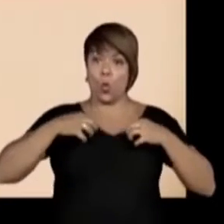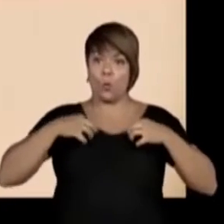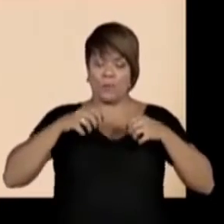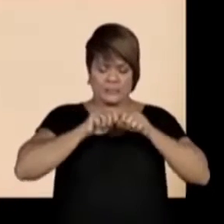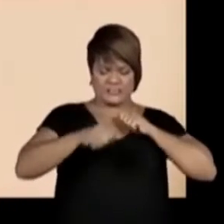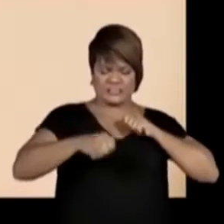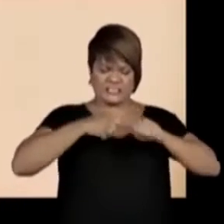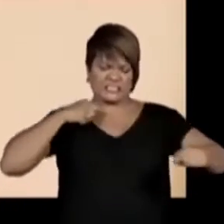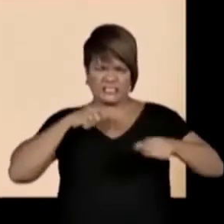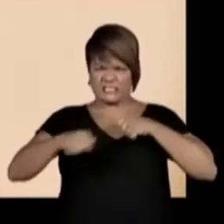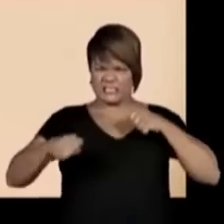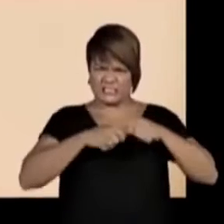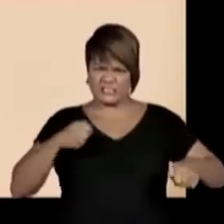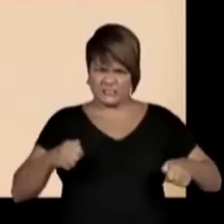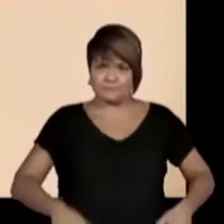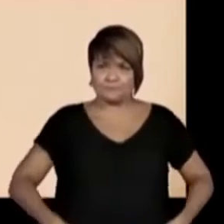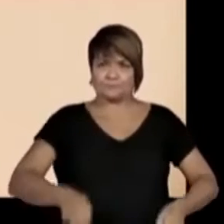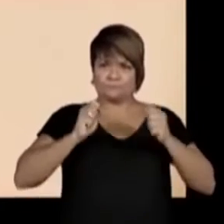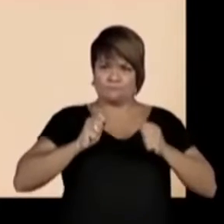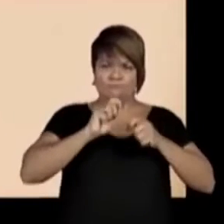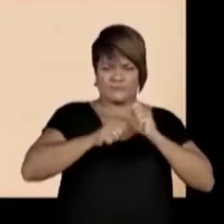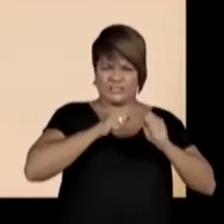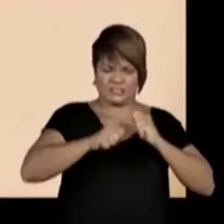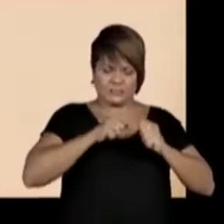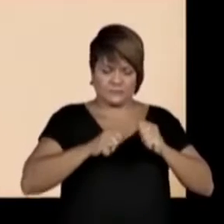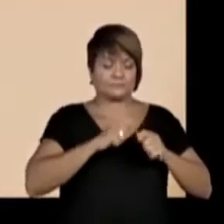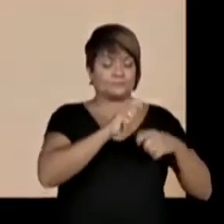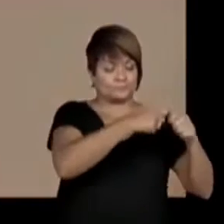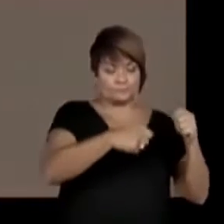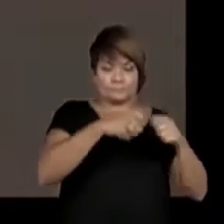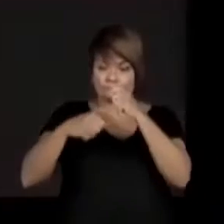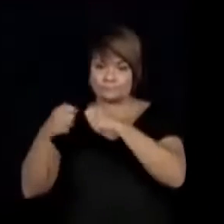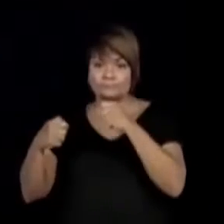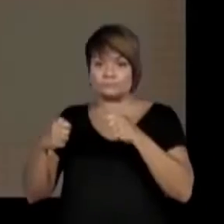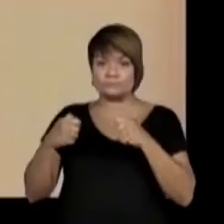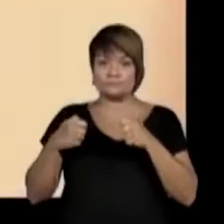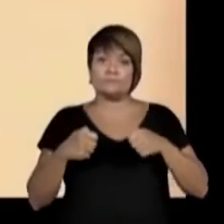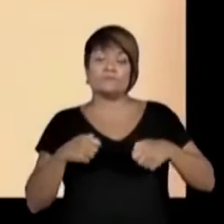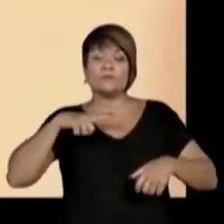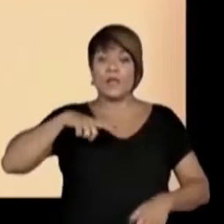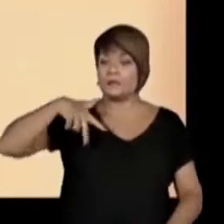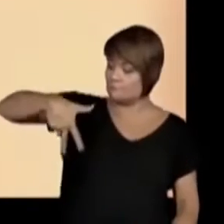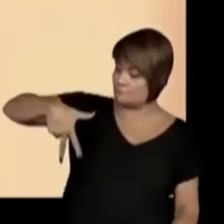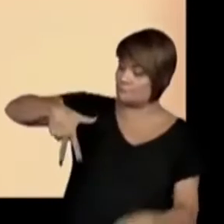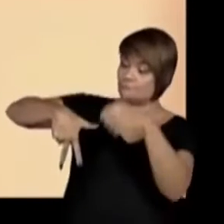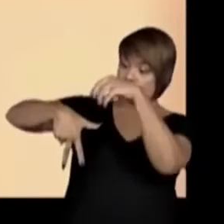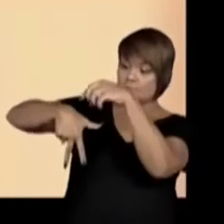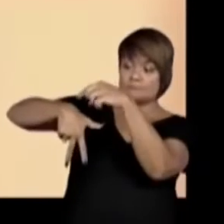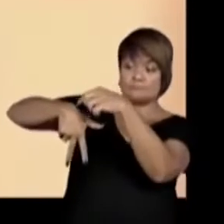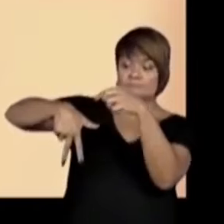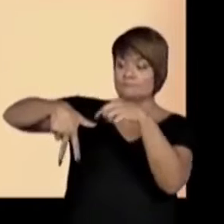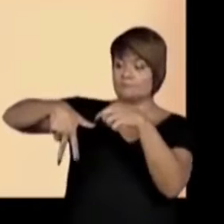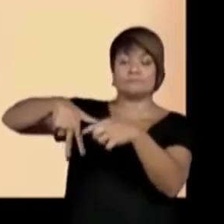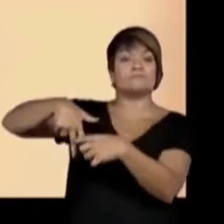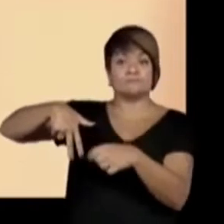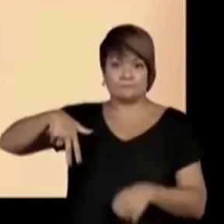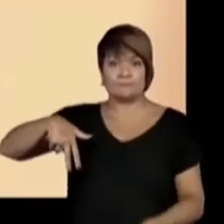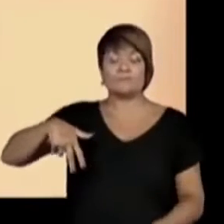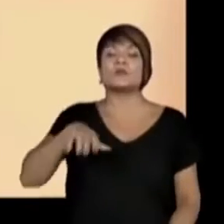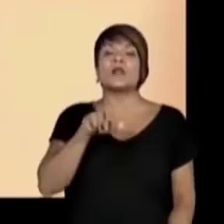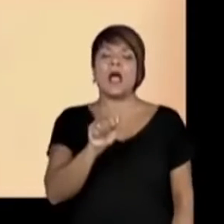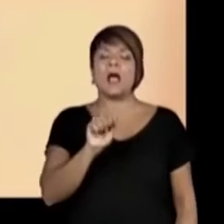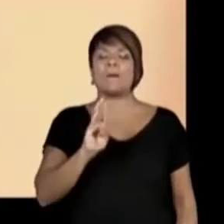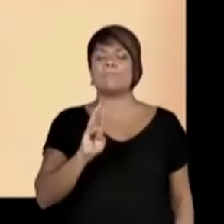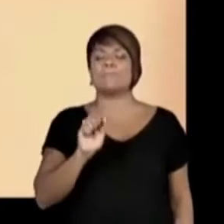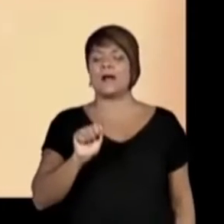e amarrados ou trançados, formando cabeça, braços e pernas. Abayomi significa encontro